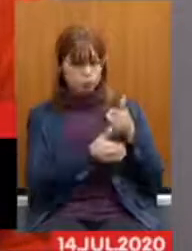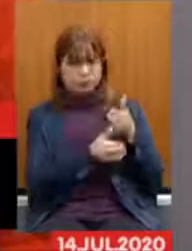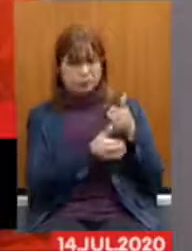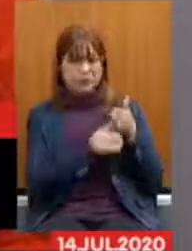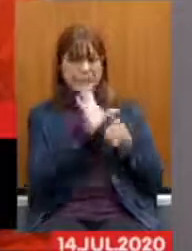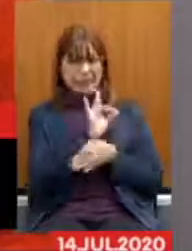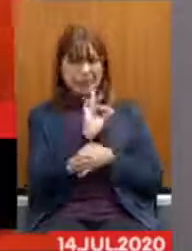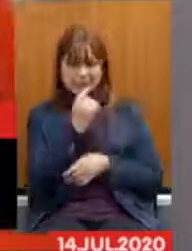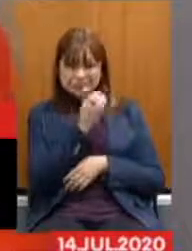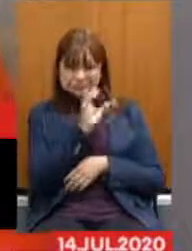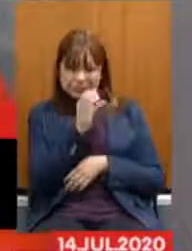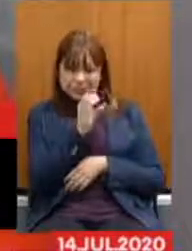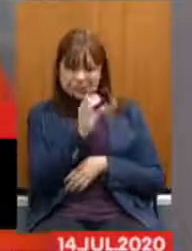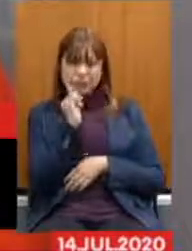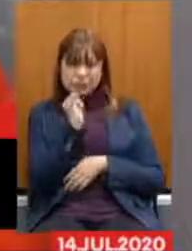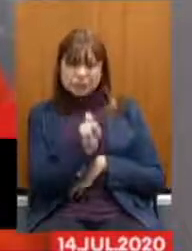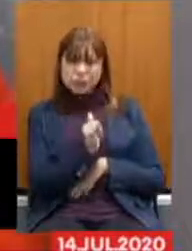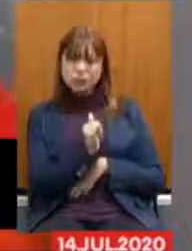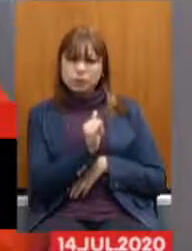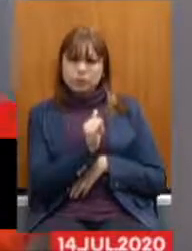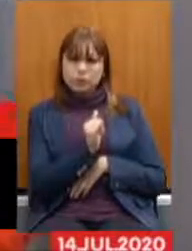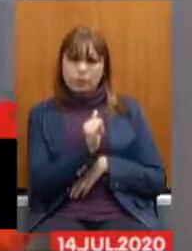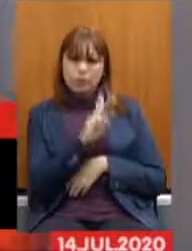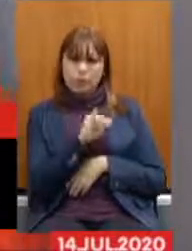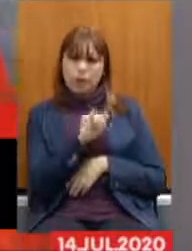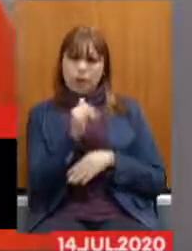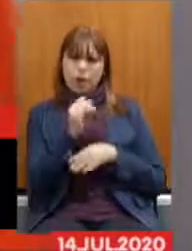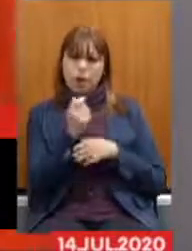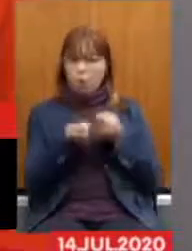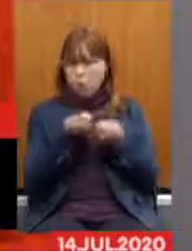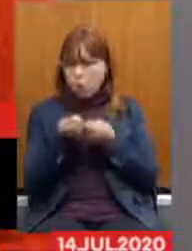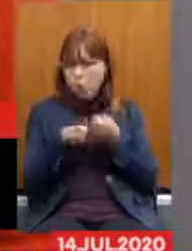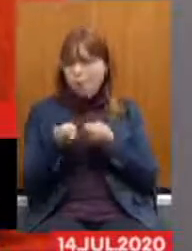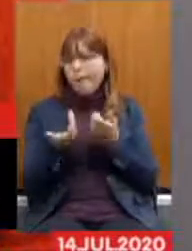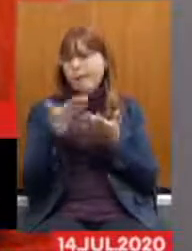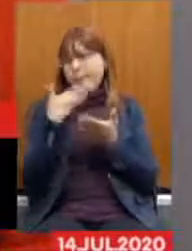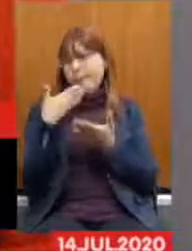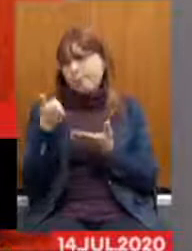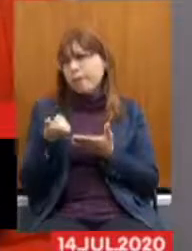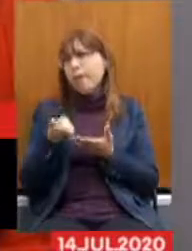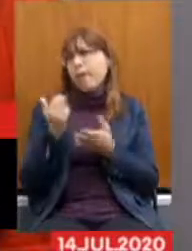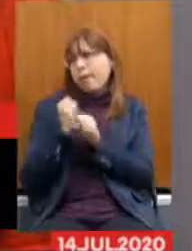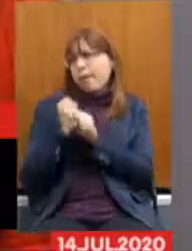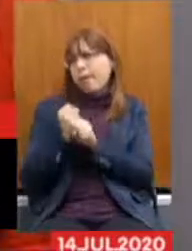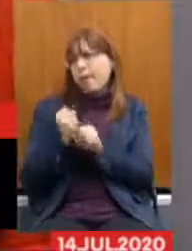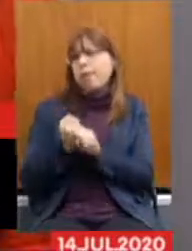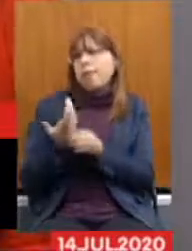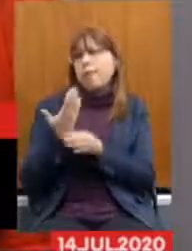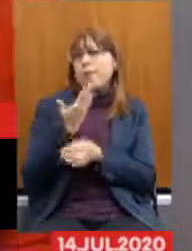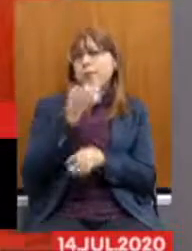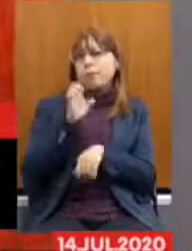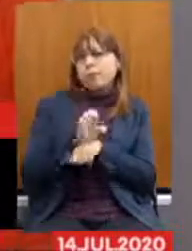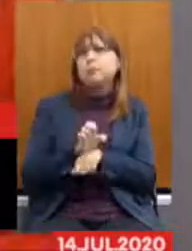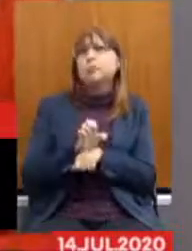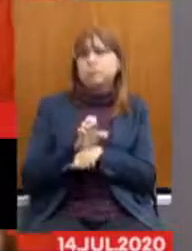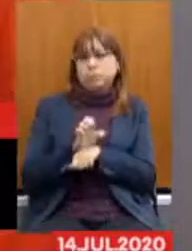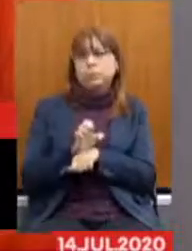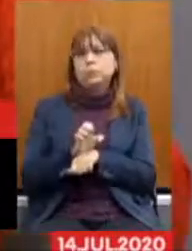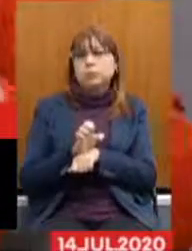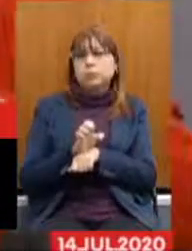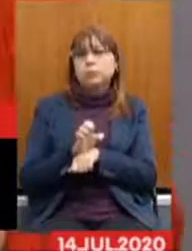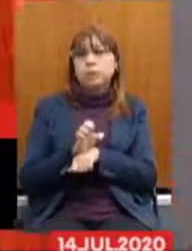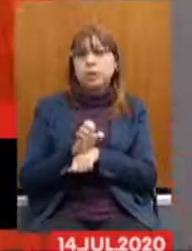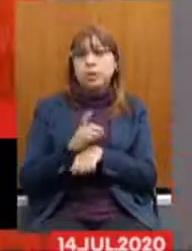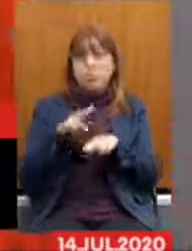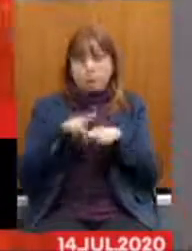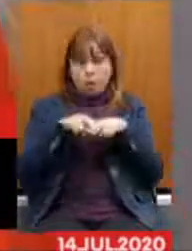centavo que o governo está anunciando que vai economizar e que as contas melhorarão, significarão que serão feitas com o